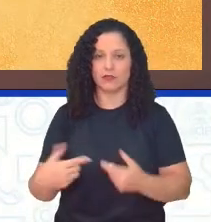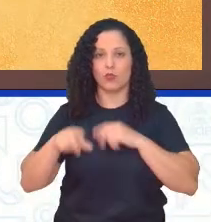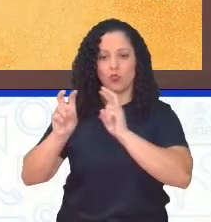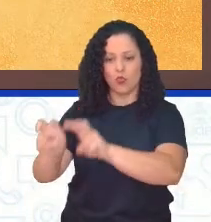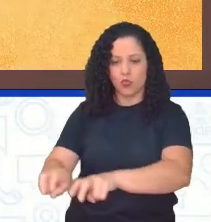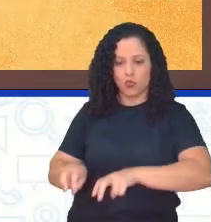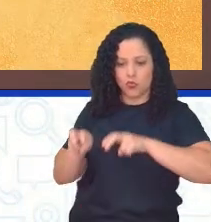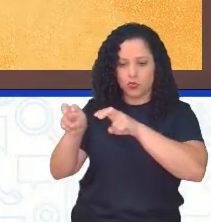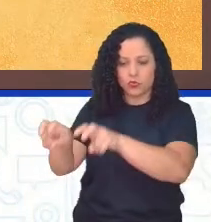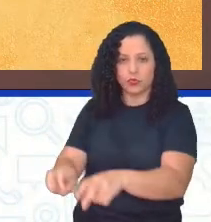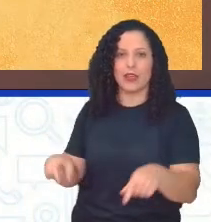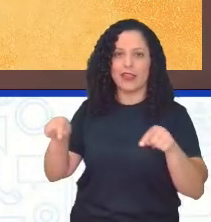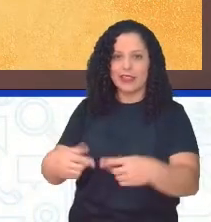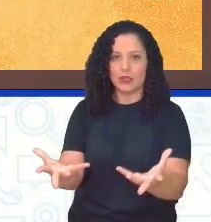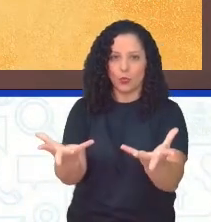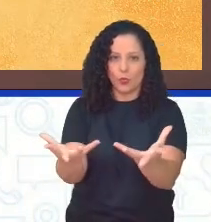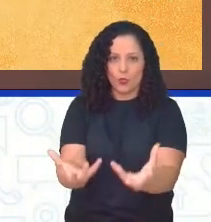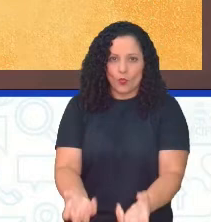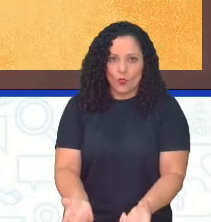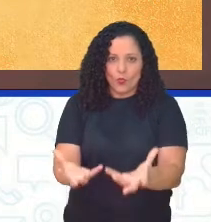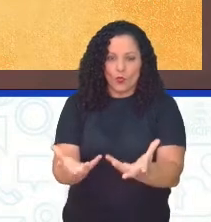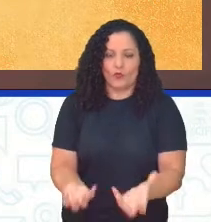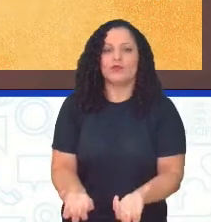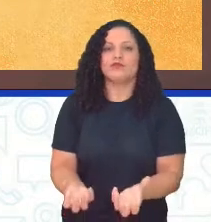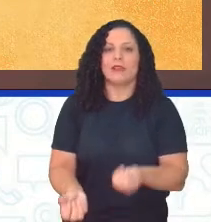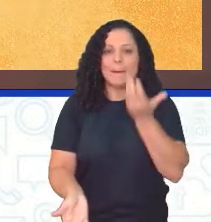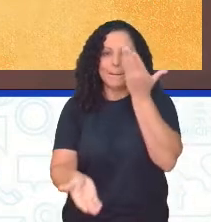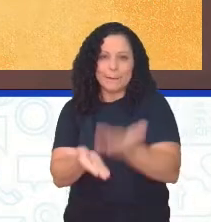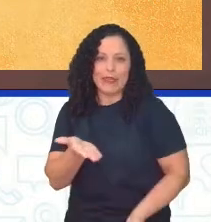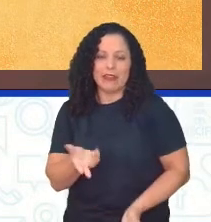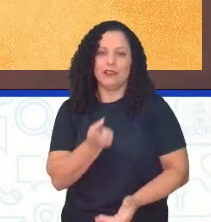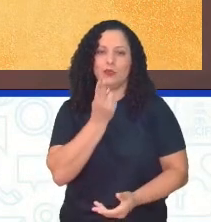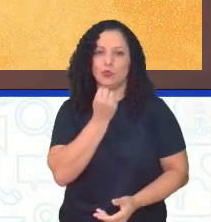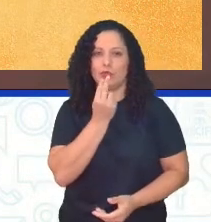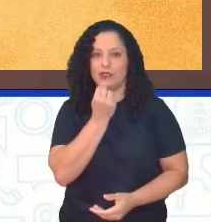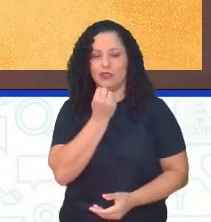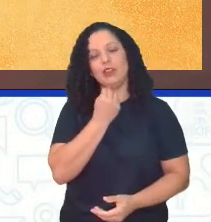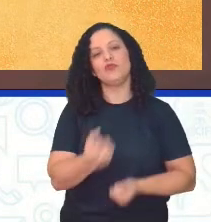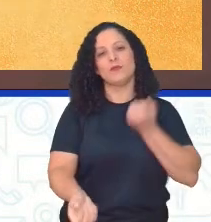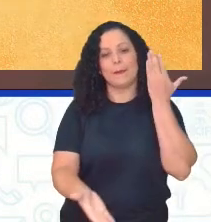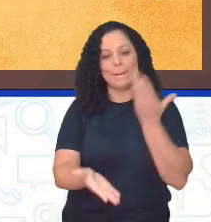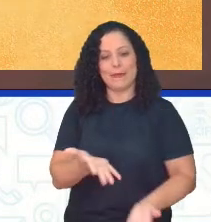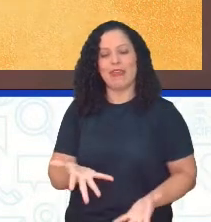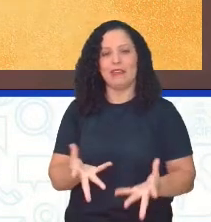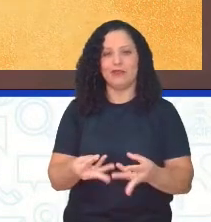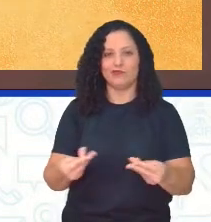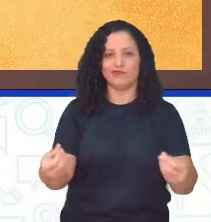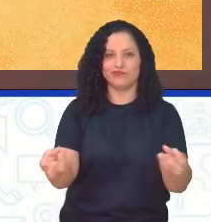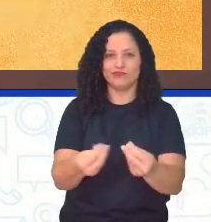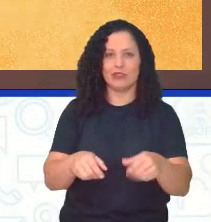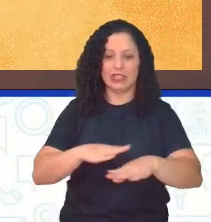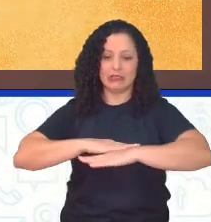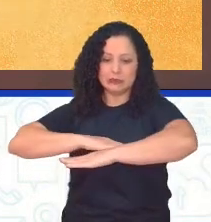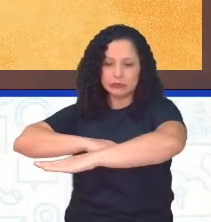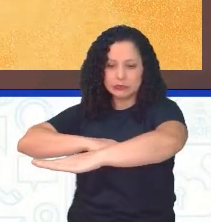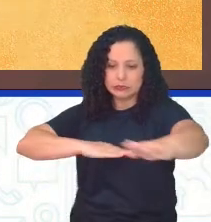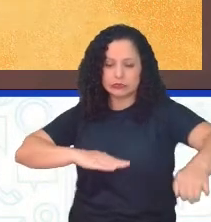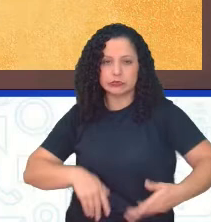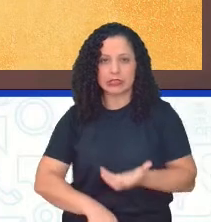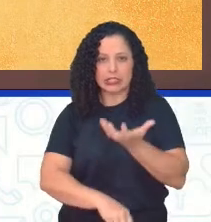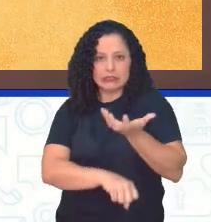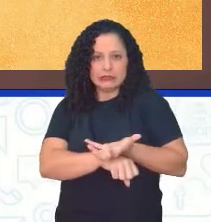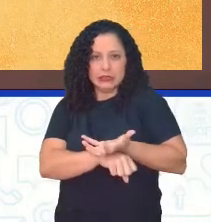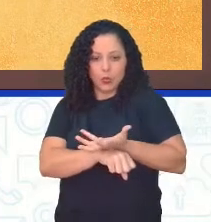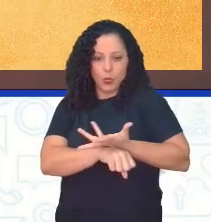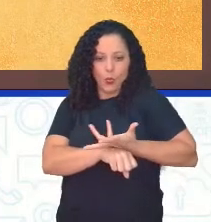se desgasta, então, perdendo produtividade, fertilidade, se torna ali um solo árido, né, está